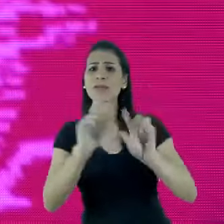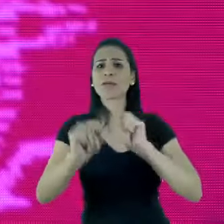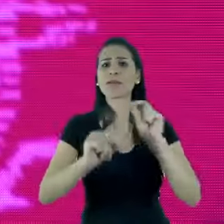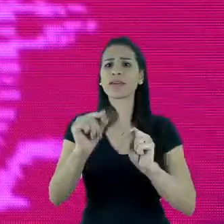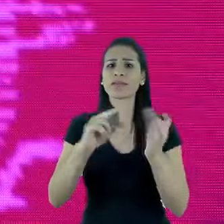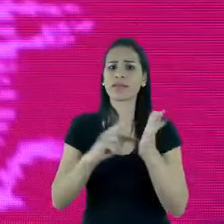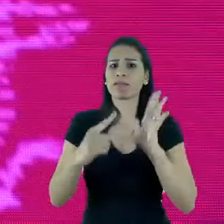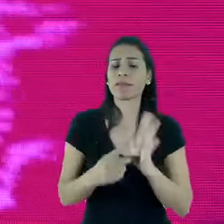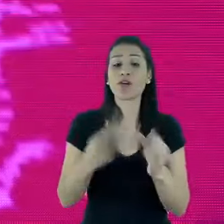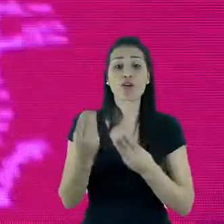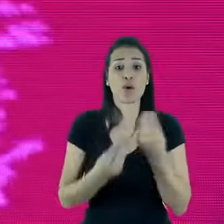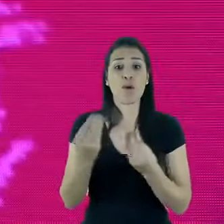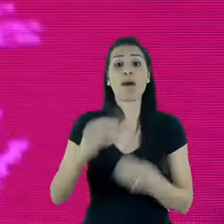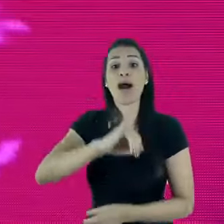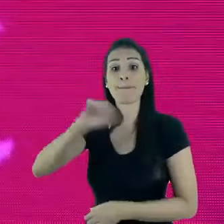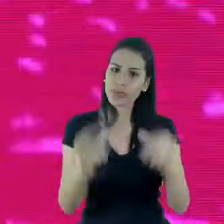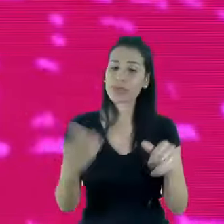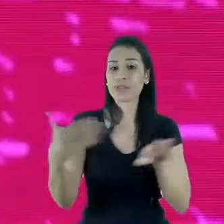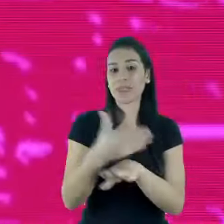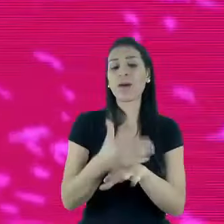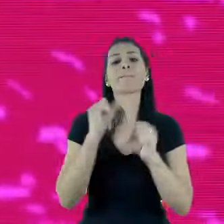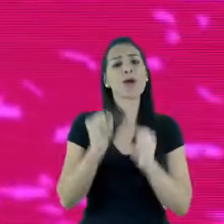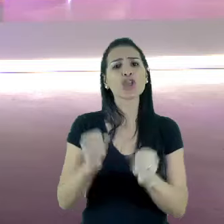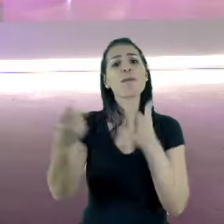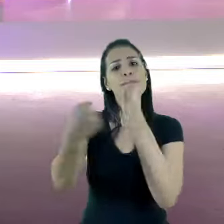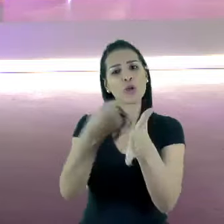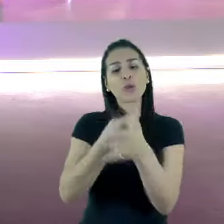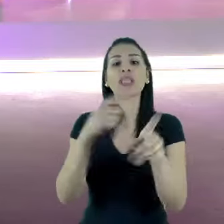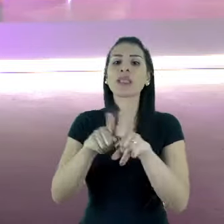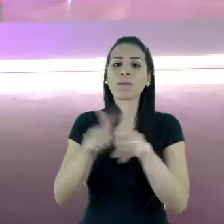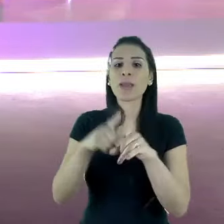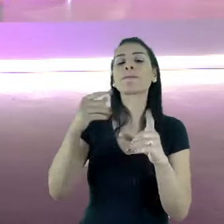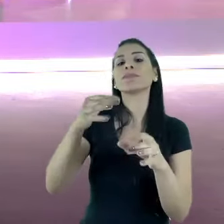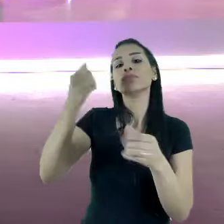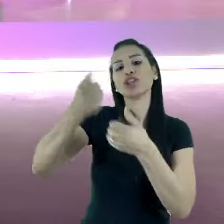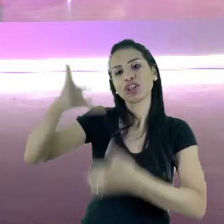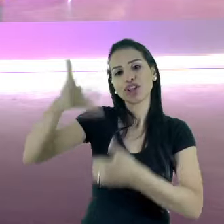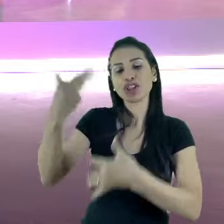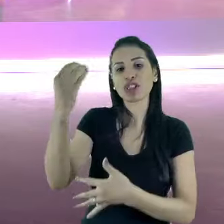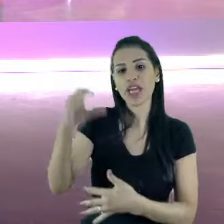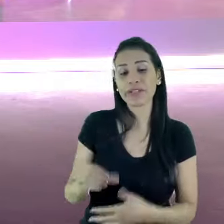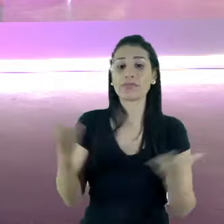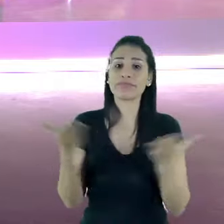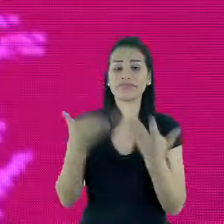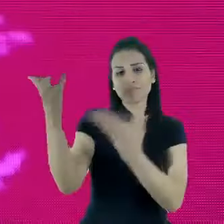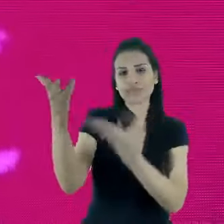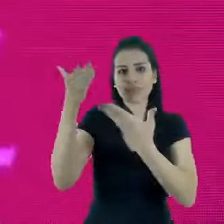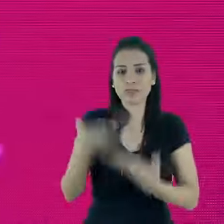para alavancar o crescimento dos seus negócios? Convido o palestrante Alexandre Birman, CEO da Arezzo e Coon,